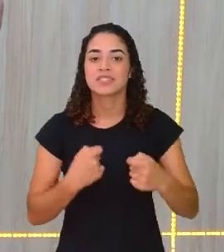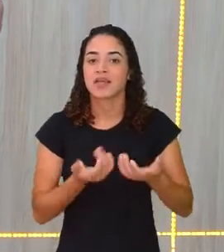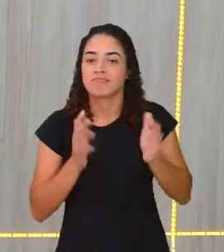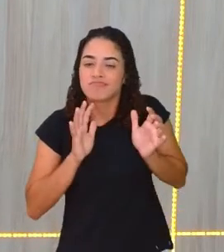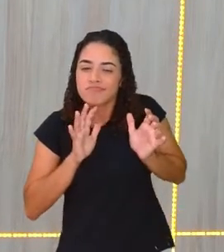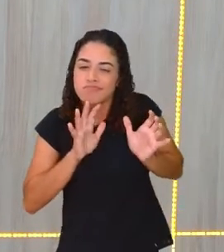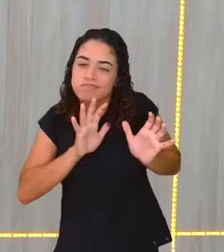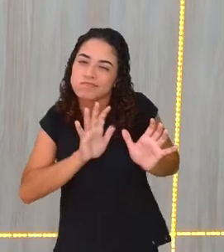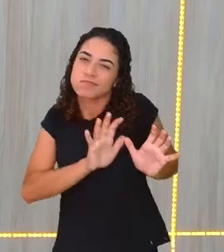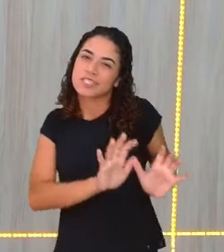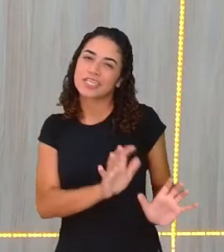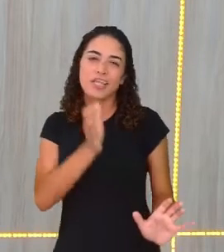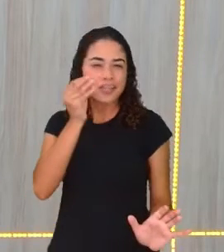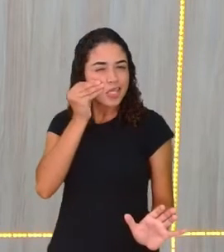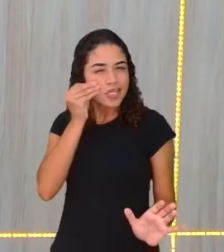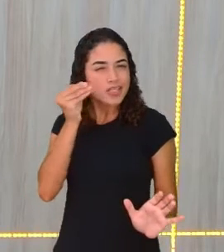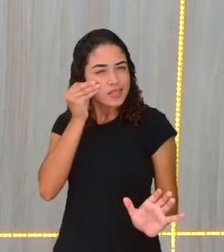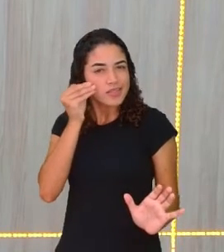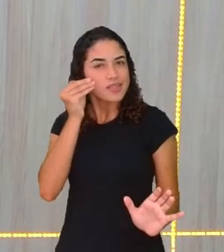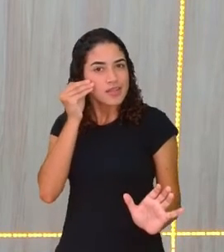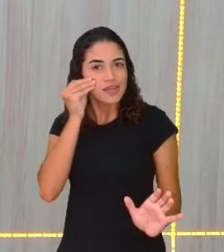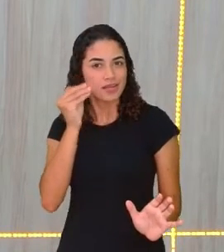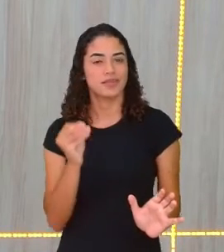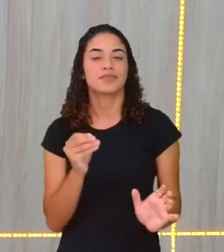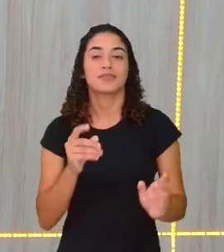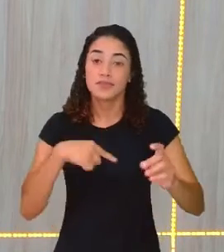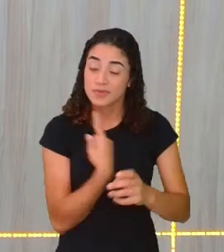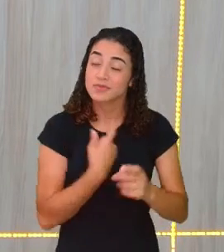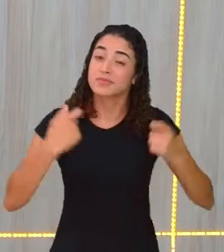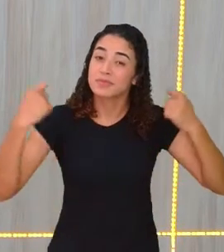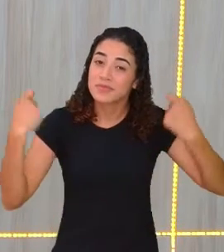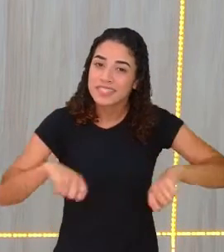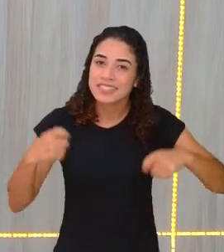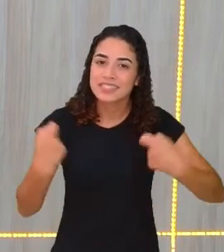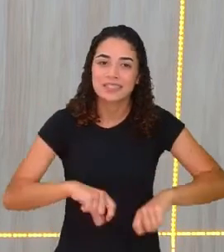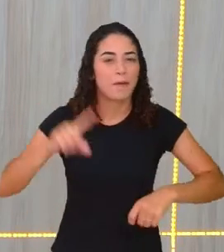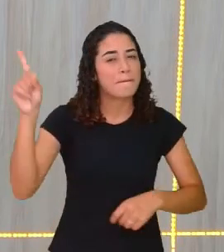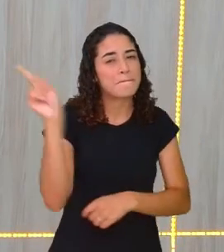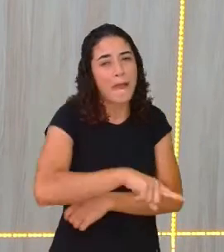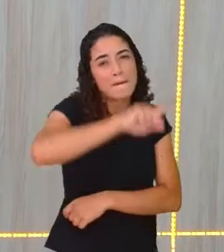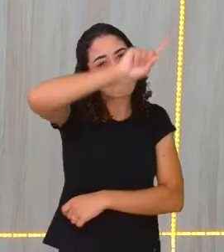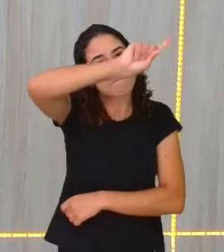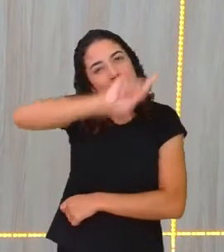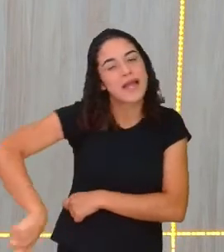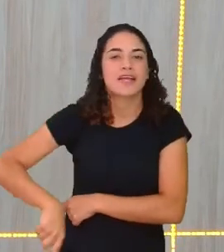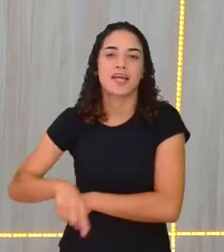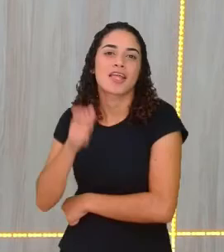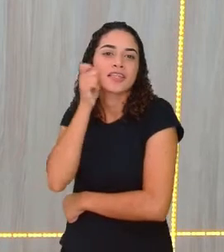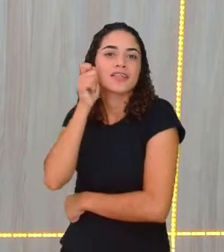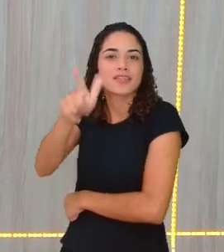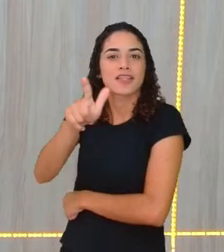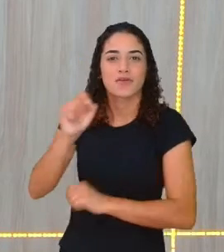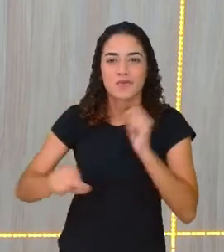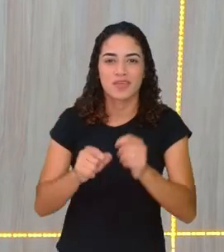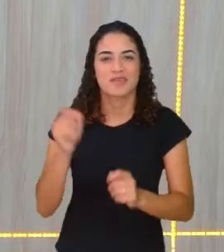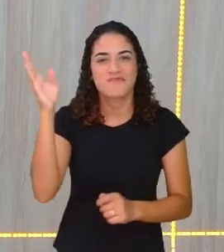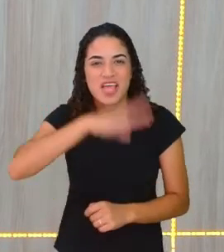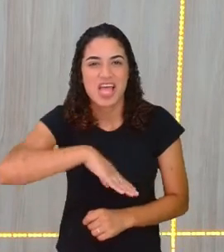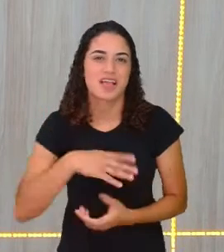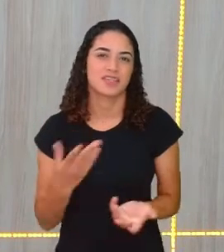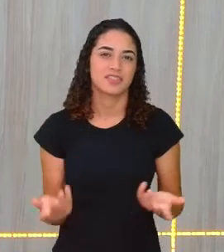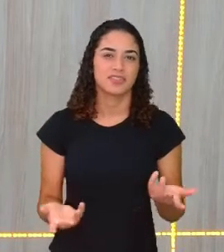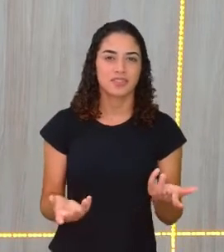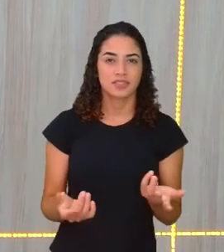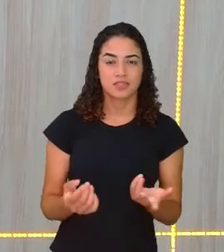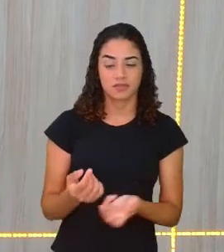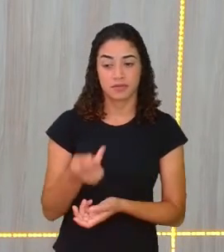não é, de forma contrária. Nós precisamos abolir, não é, essa ideia maldosa, não